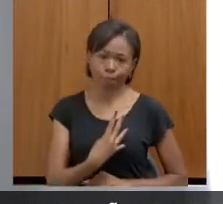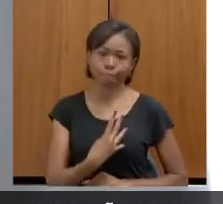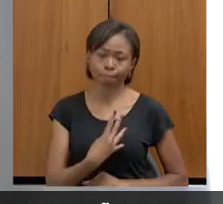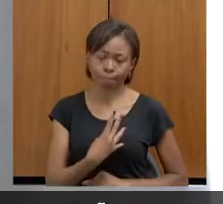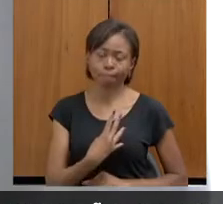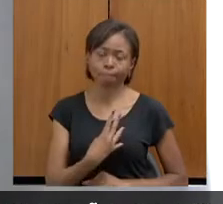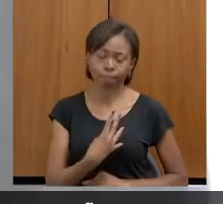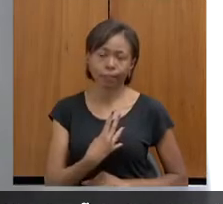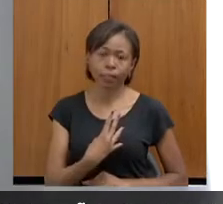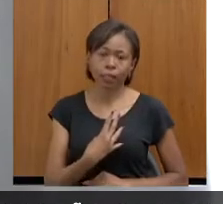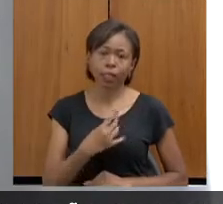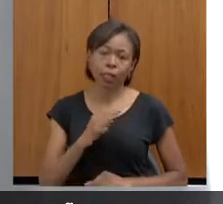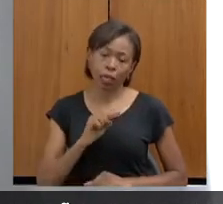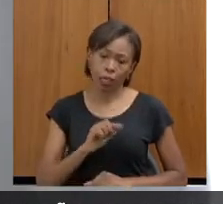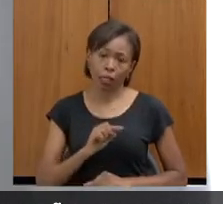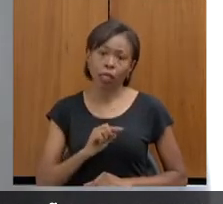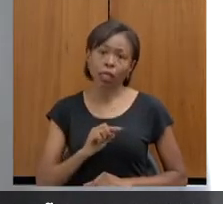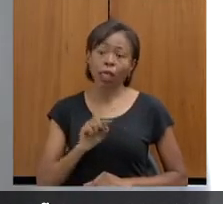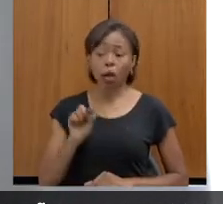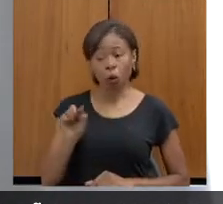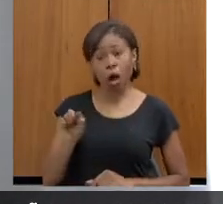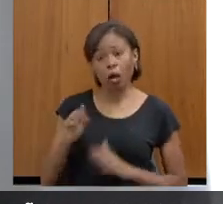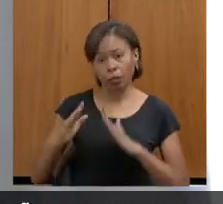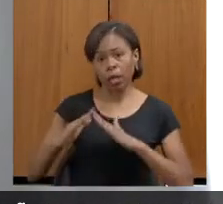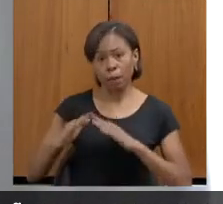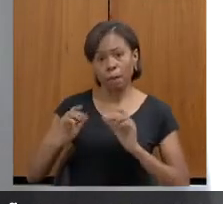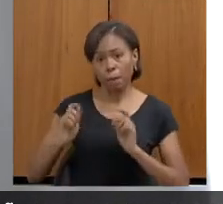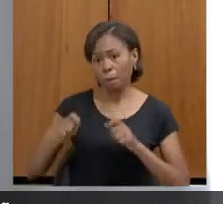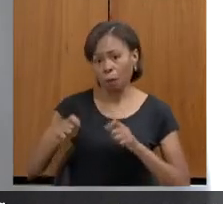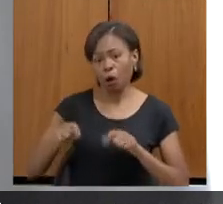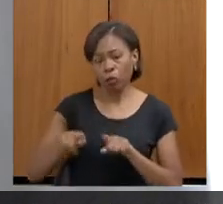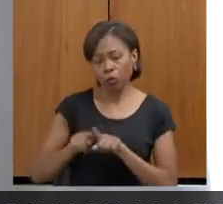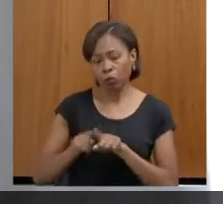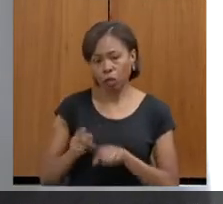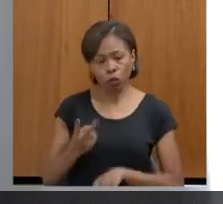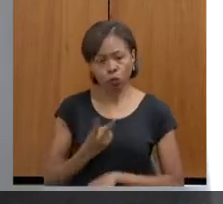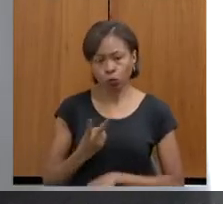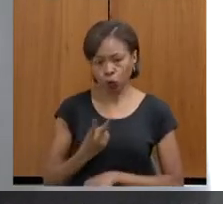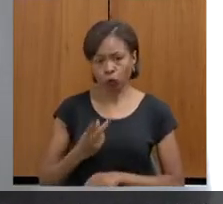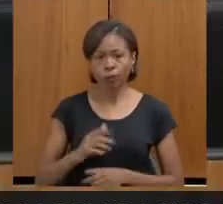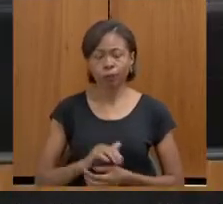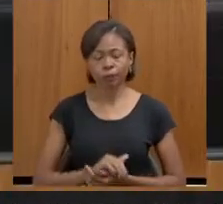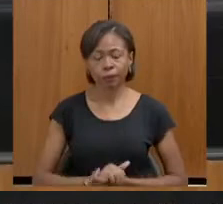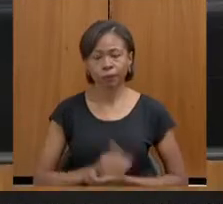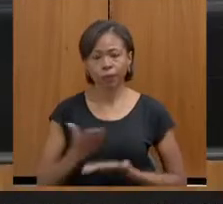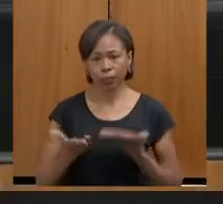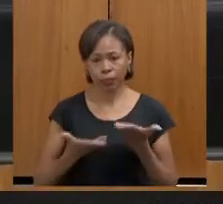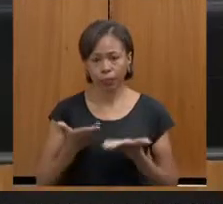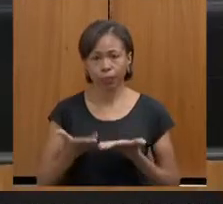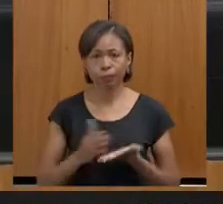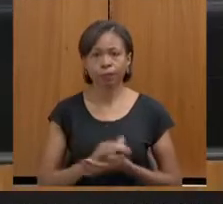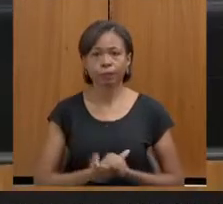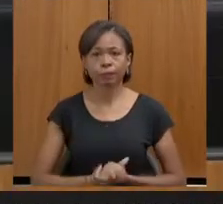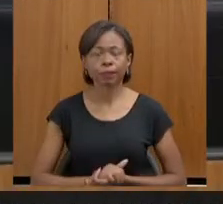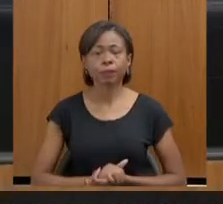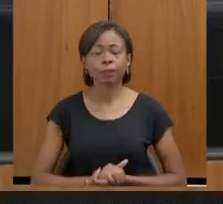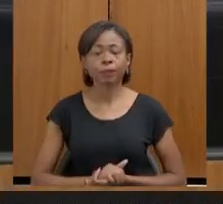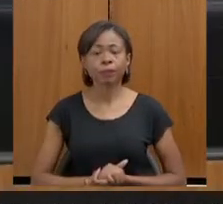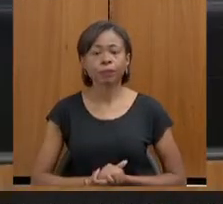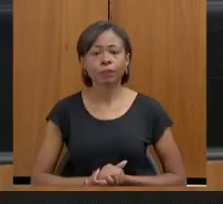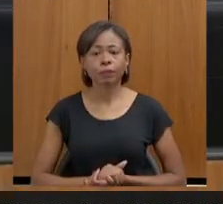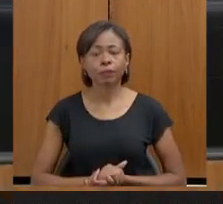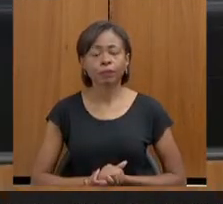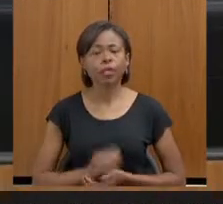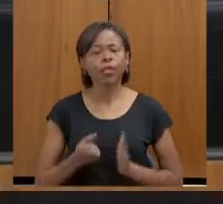exime o atendimento na Casa da Mulher Mineira. Está certo. Dentro, então, desses